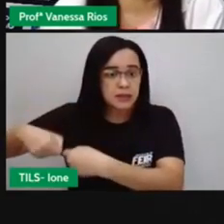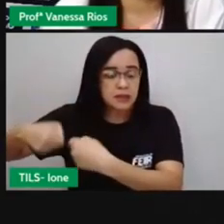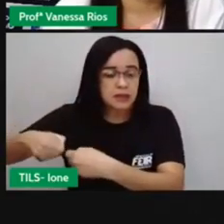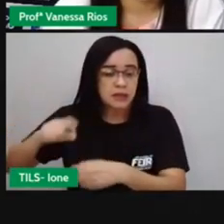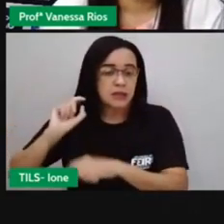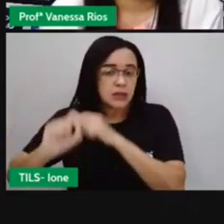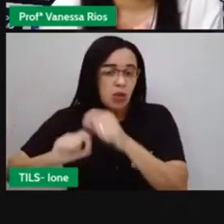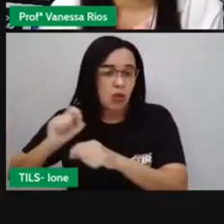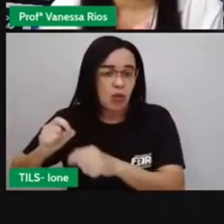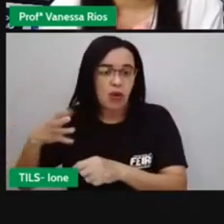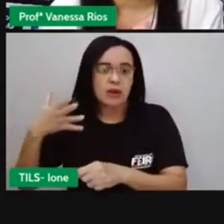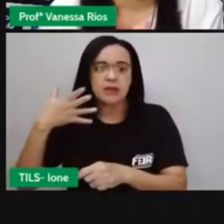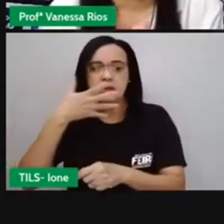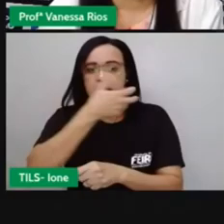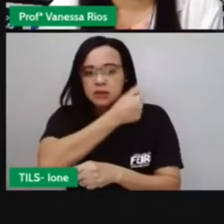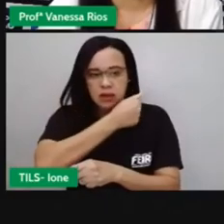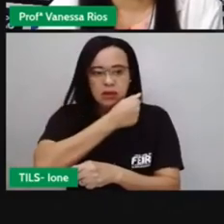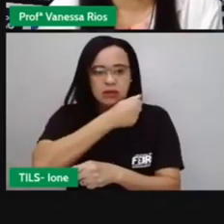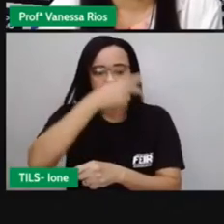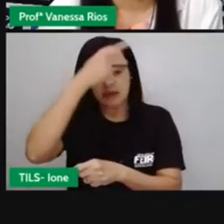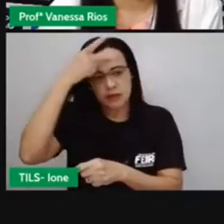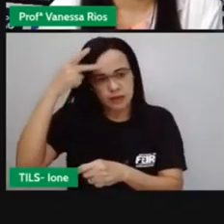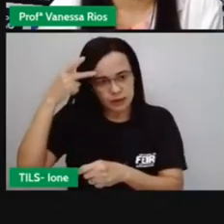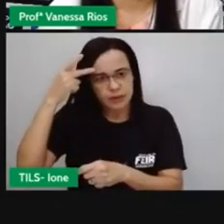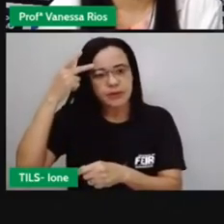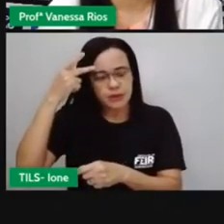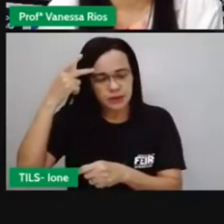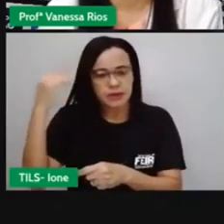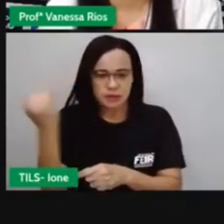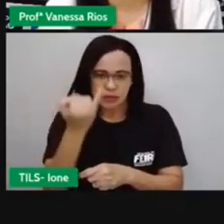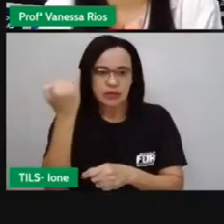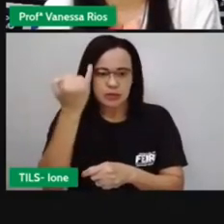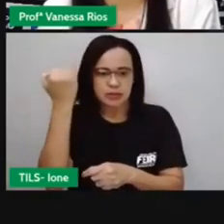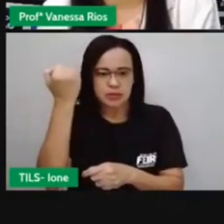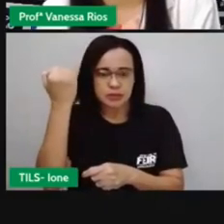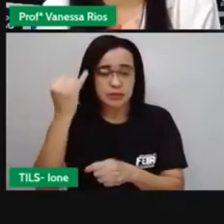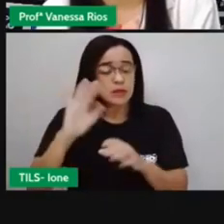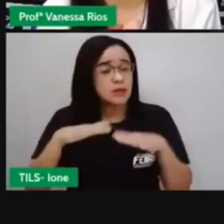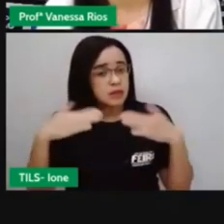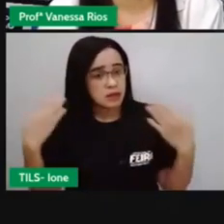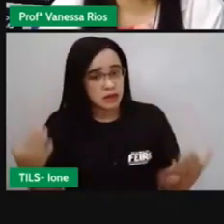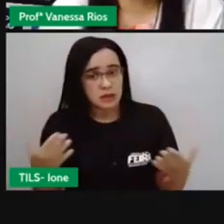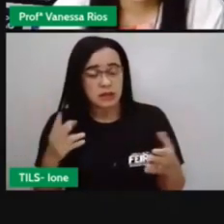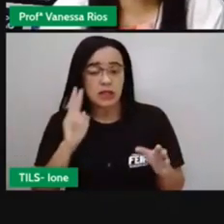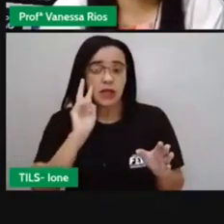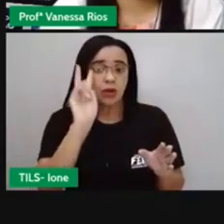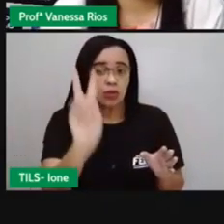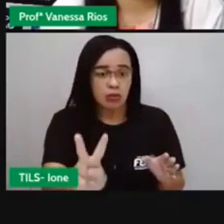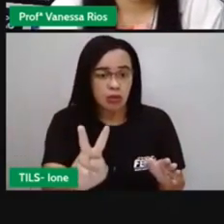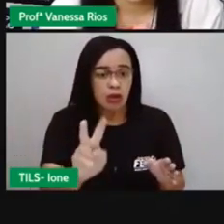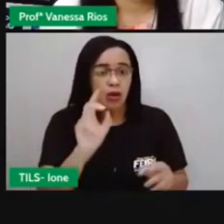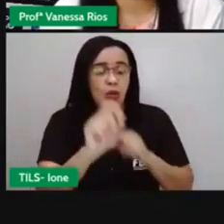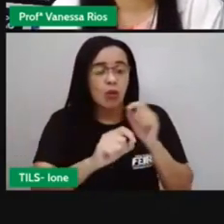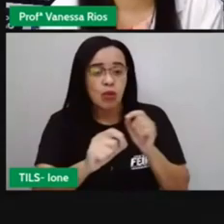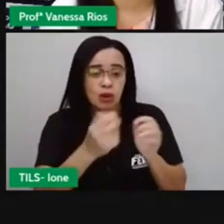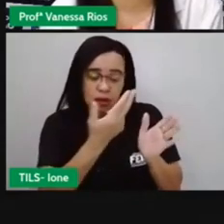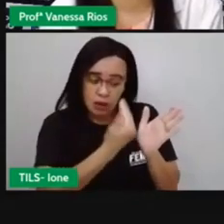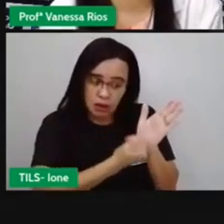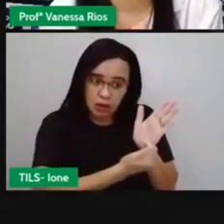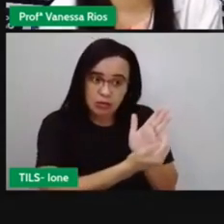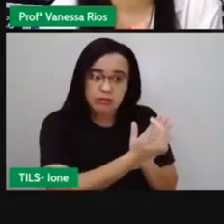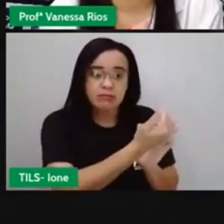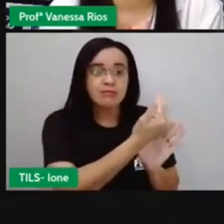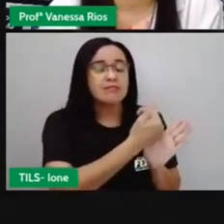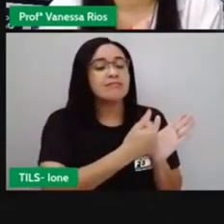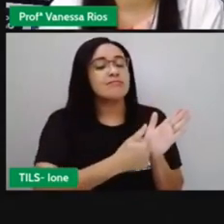desafio. Então aí através de uma imagem a Pró conseguiu pensar em tudo isso que a Pró falou. Eu tenho certeza que